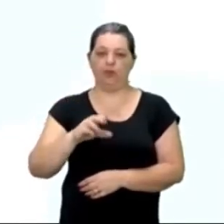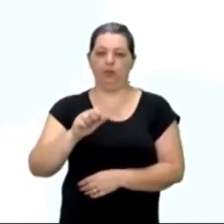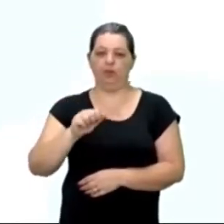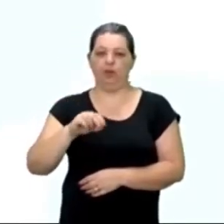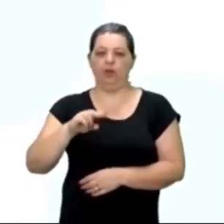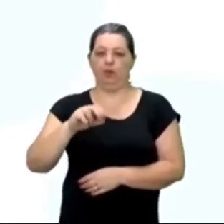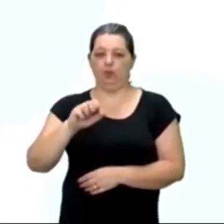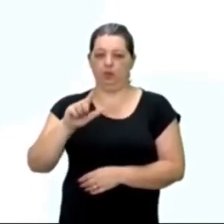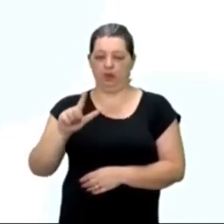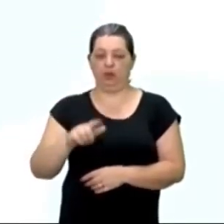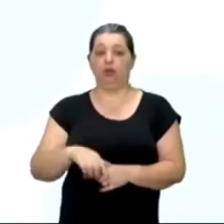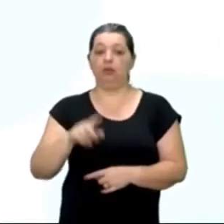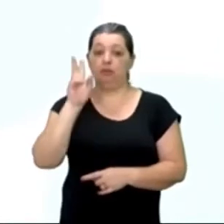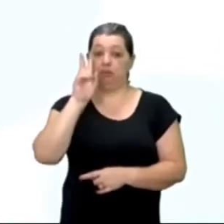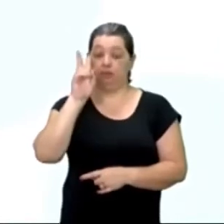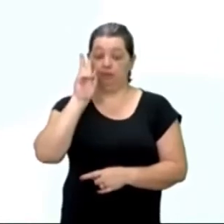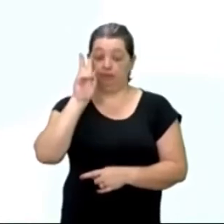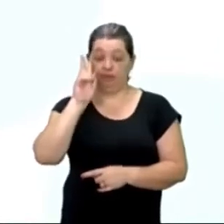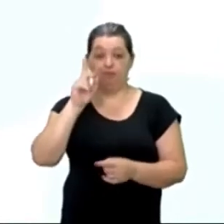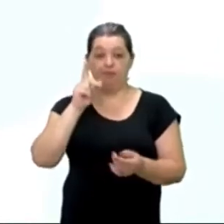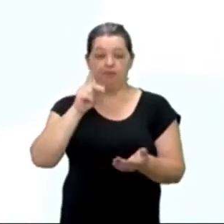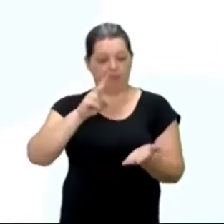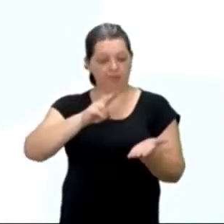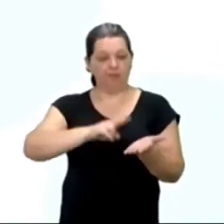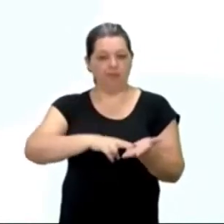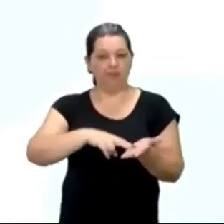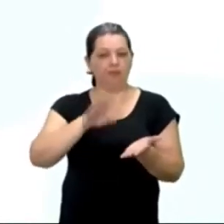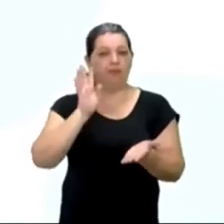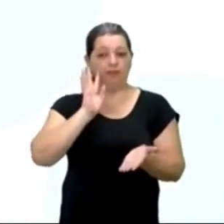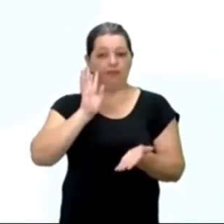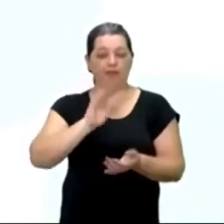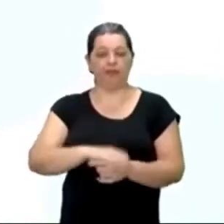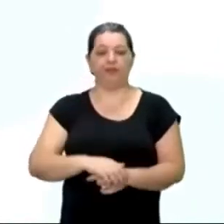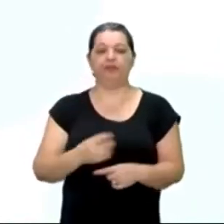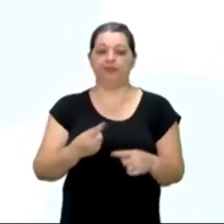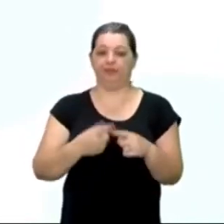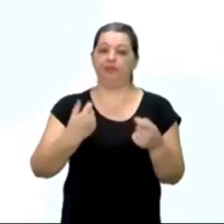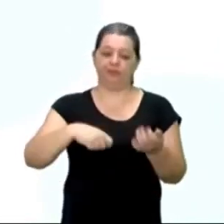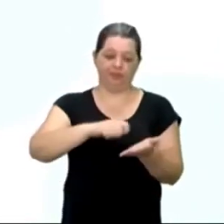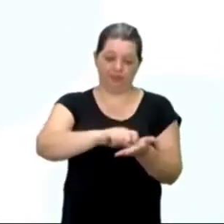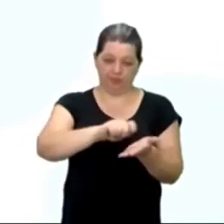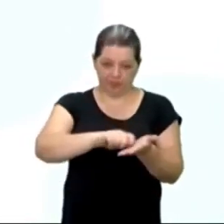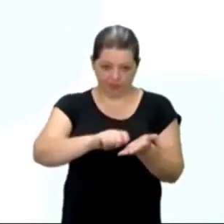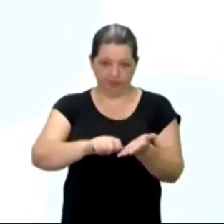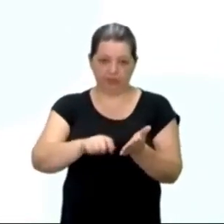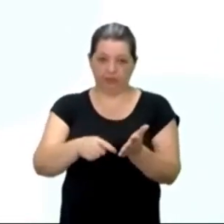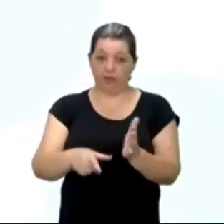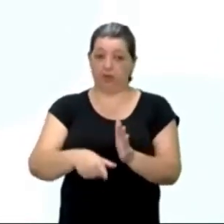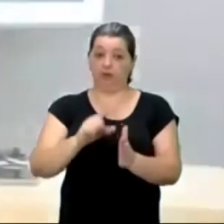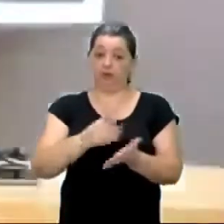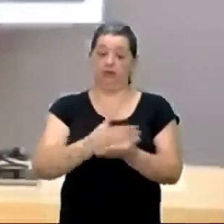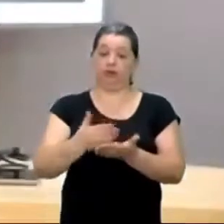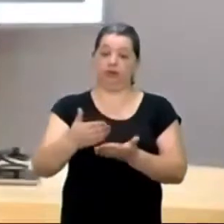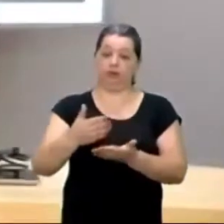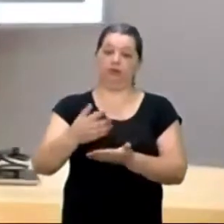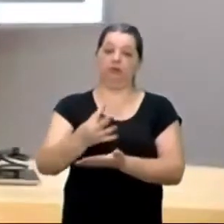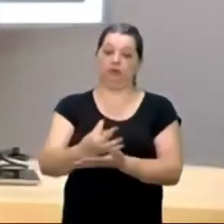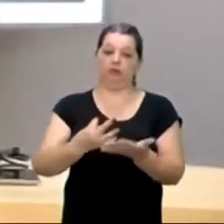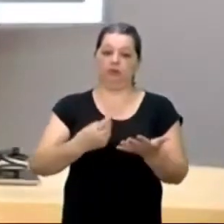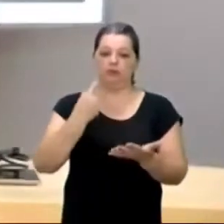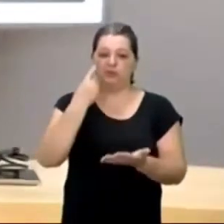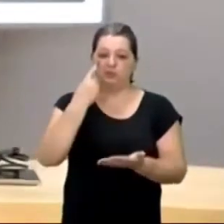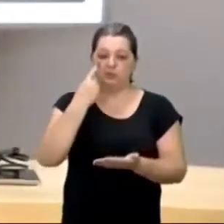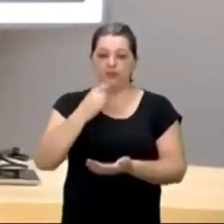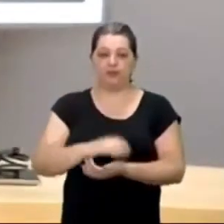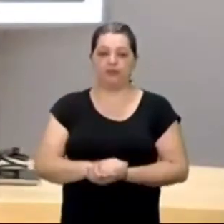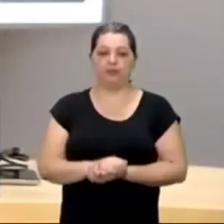Esta carta teve uma história, bem bacana, e eu até sentei aqui para anotar, porque eu tenho que falar para vocês algumas coisinhas, antes de entrar no texto. Então, pode vir para mim, por favor, aqui. Olha